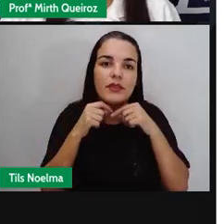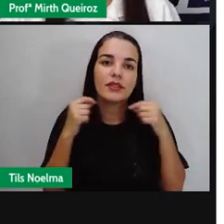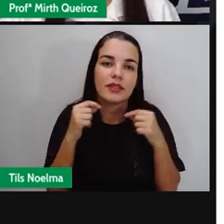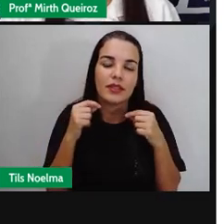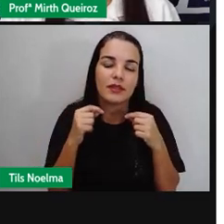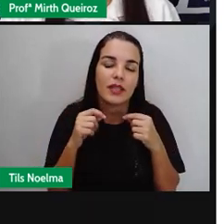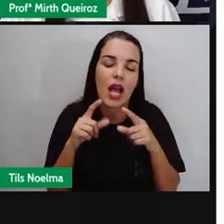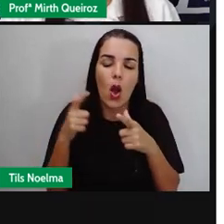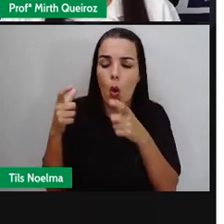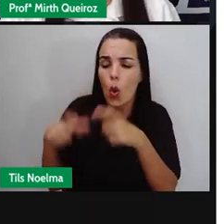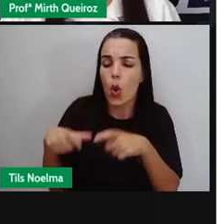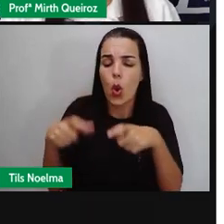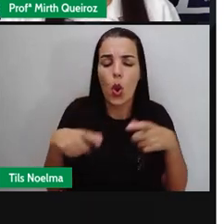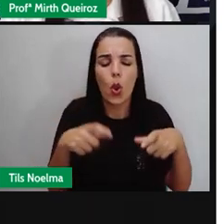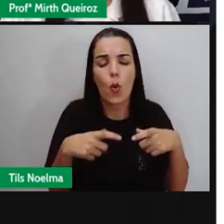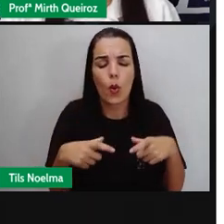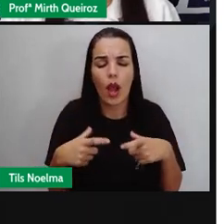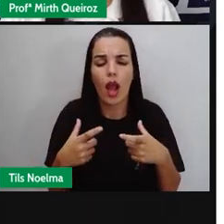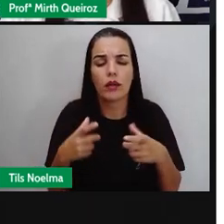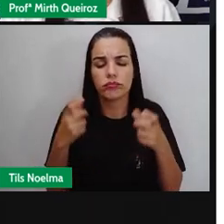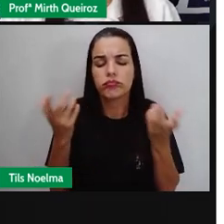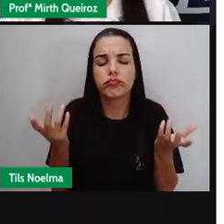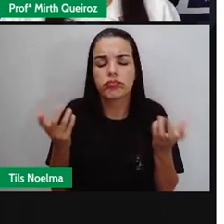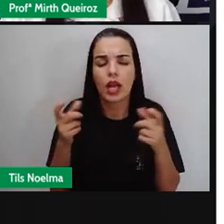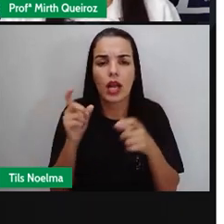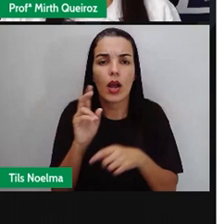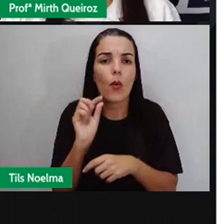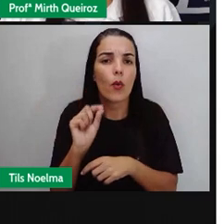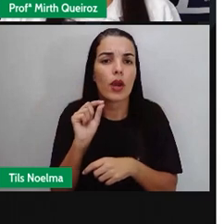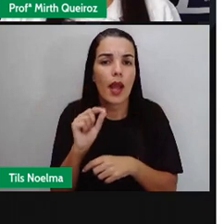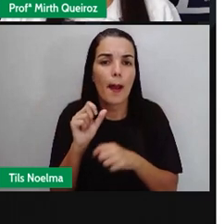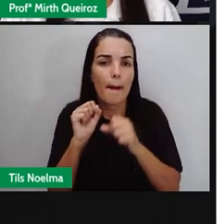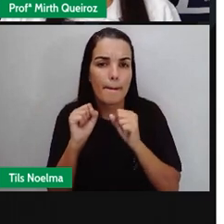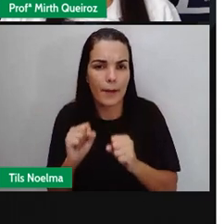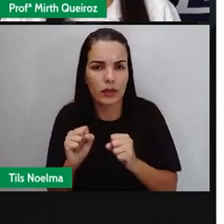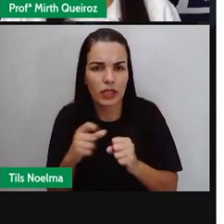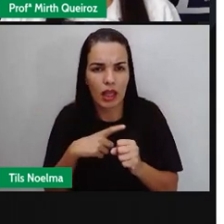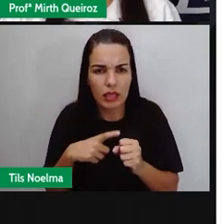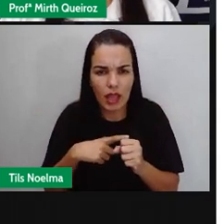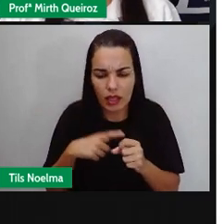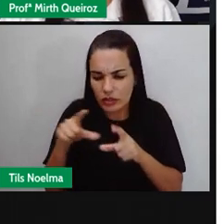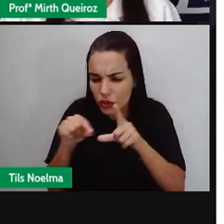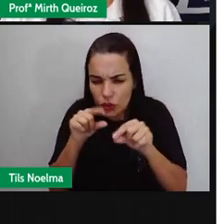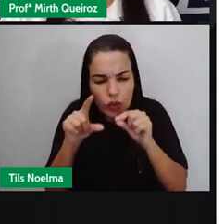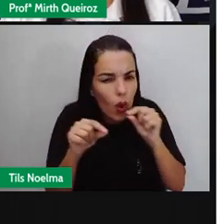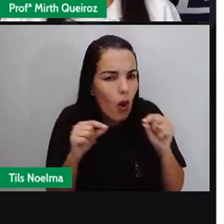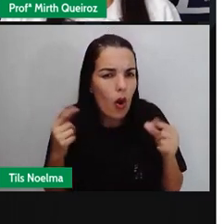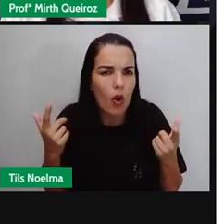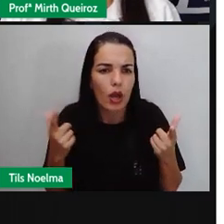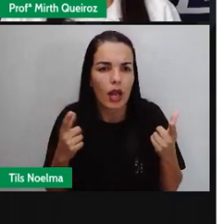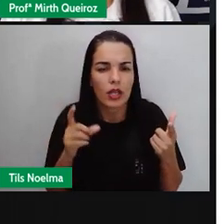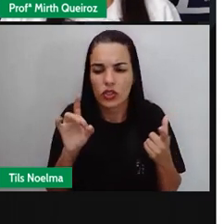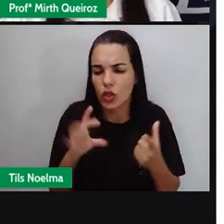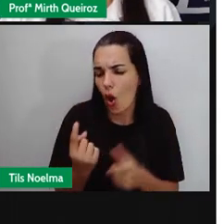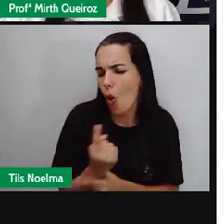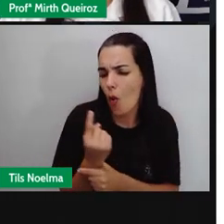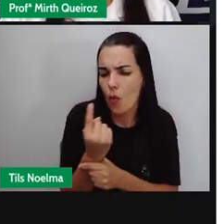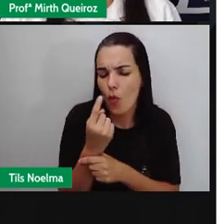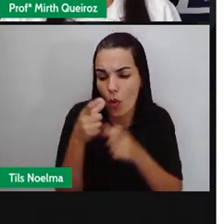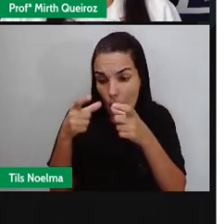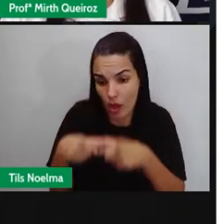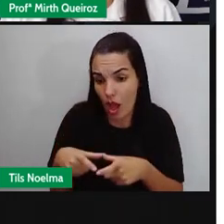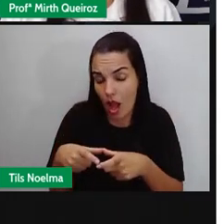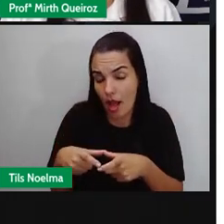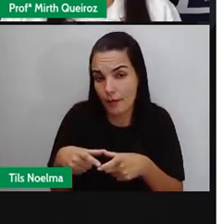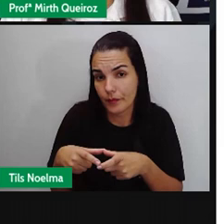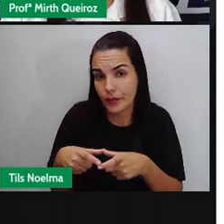Lugar Local onde se passa a história Este local é detalhado? Passa-se em um lugar só? Esse